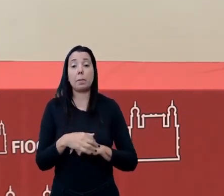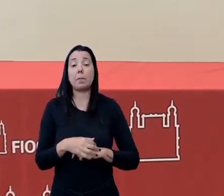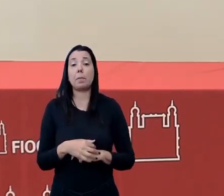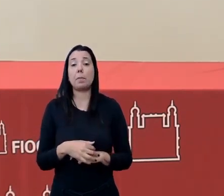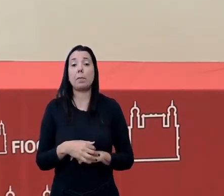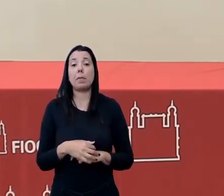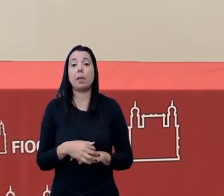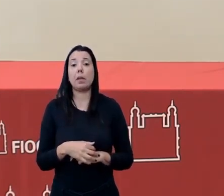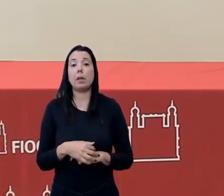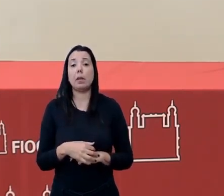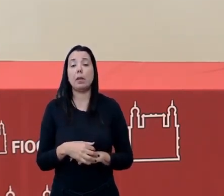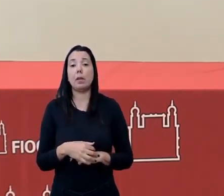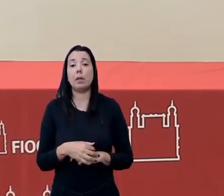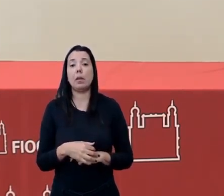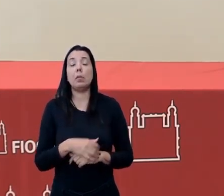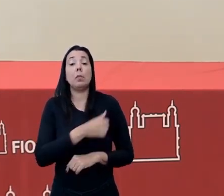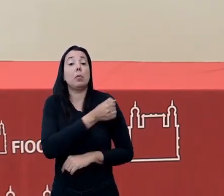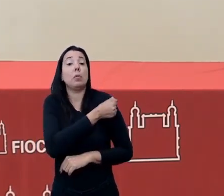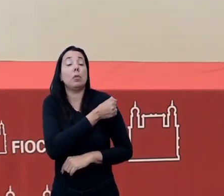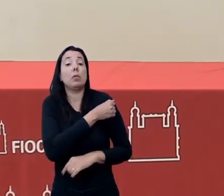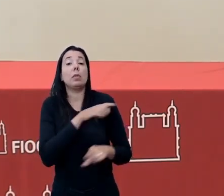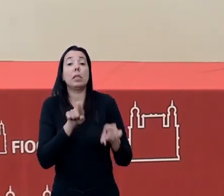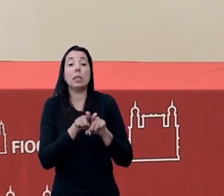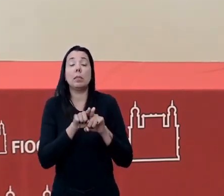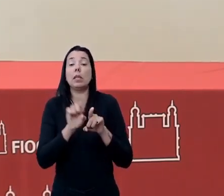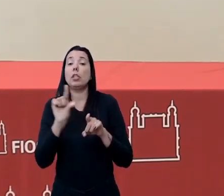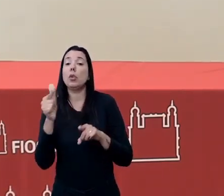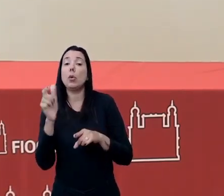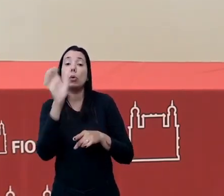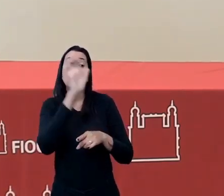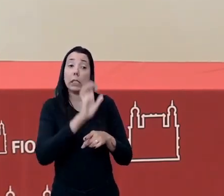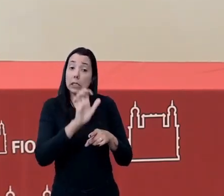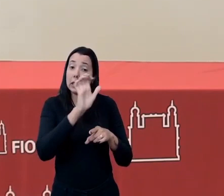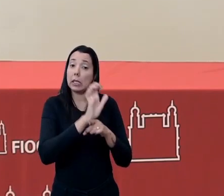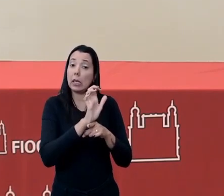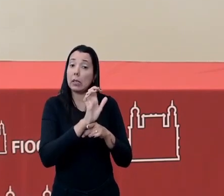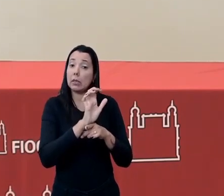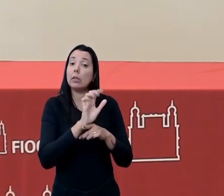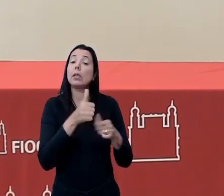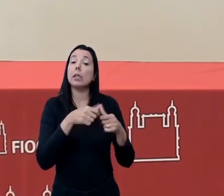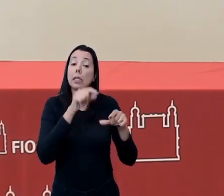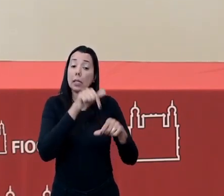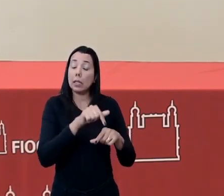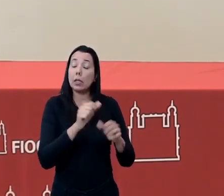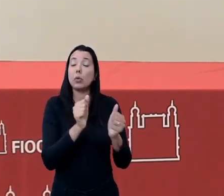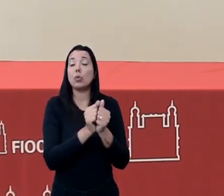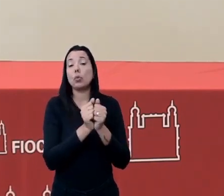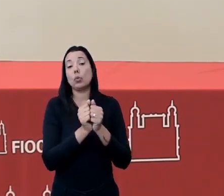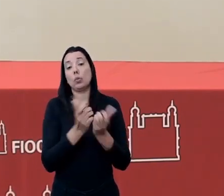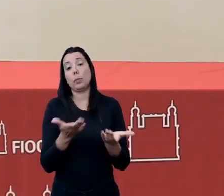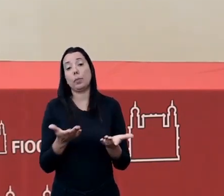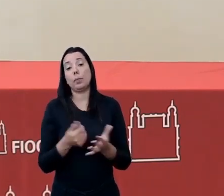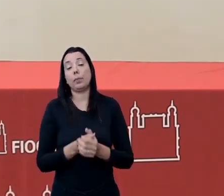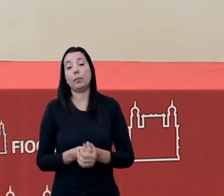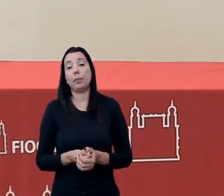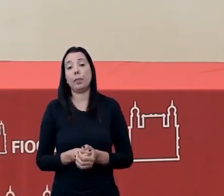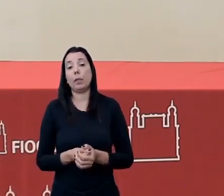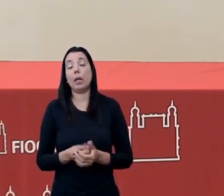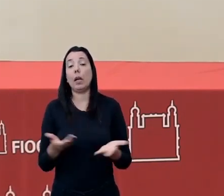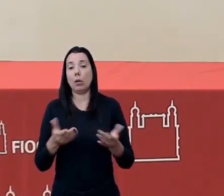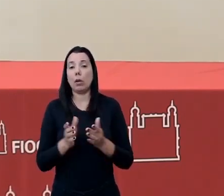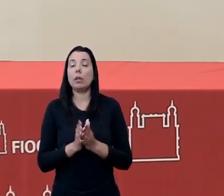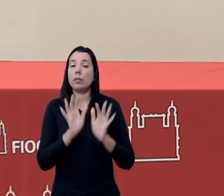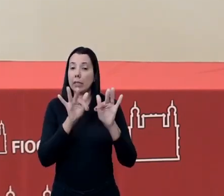e aí dá um alô para os estudantes que também são de outros estados e que estão aqui conosco. Eu quero